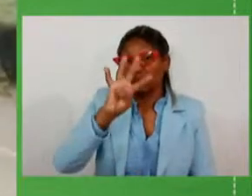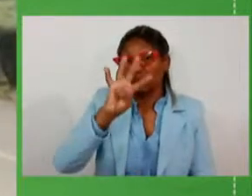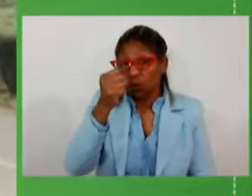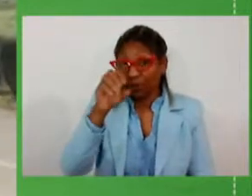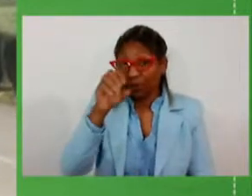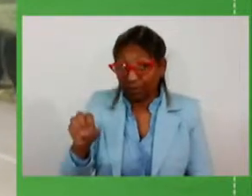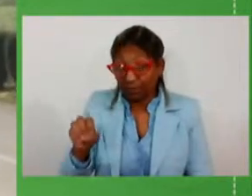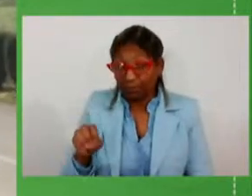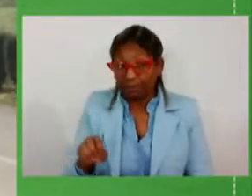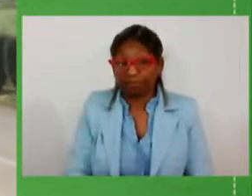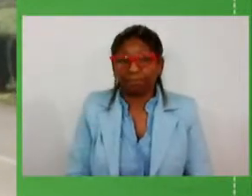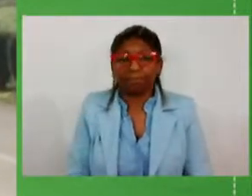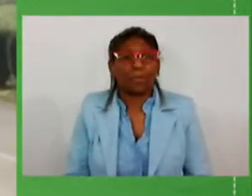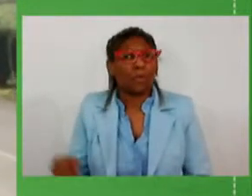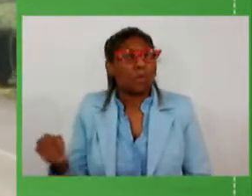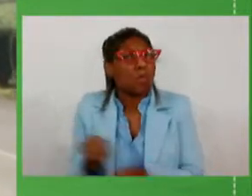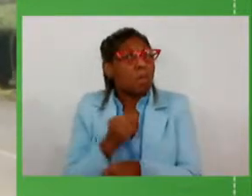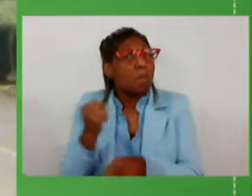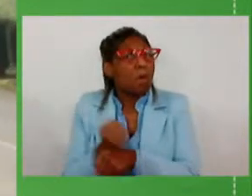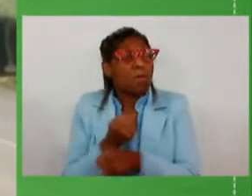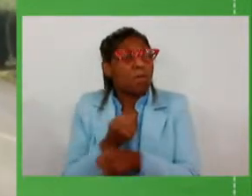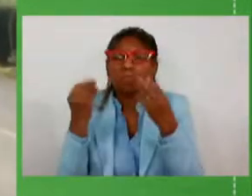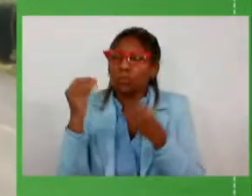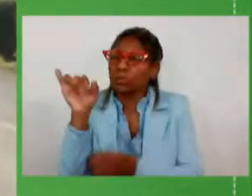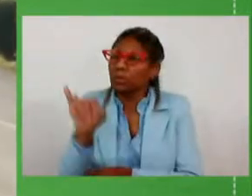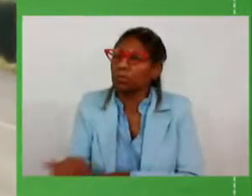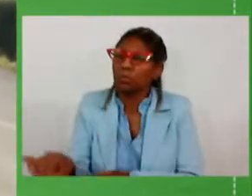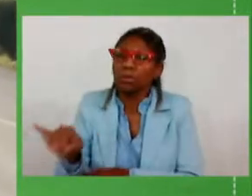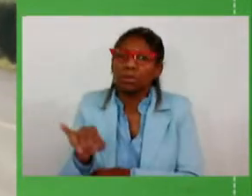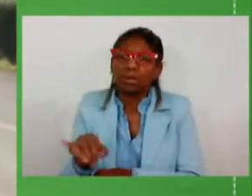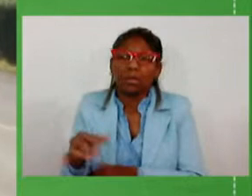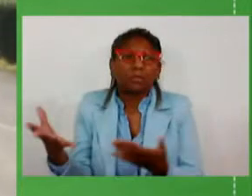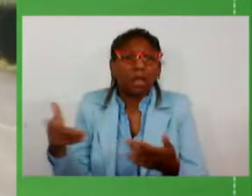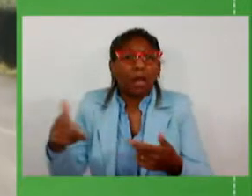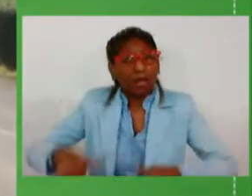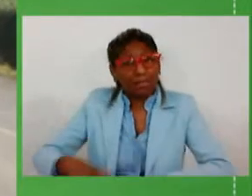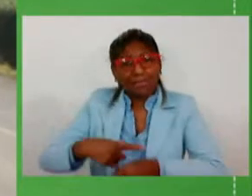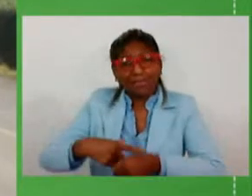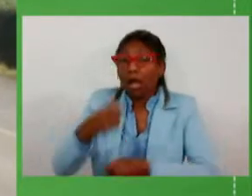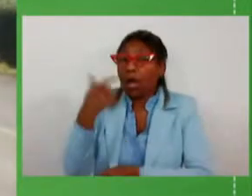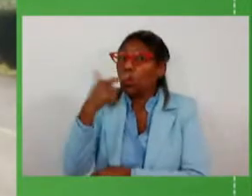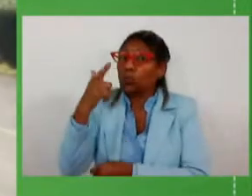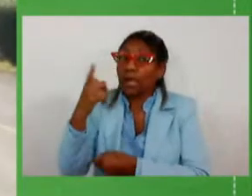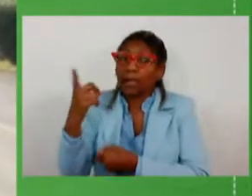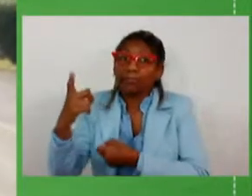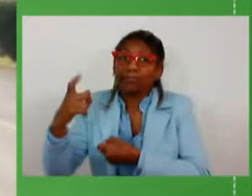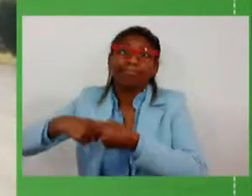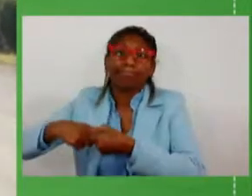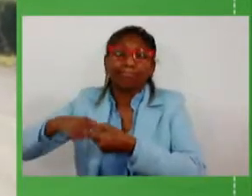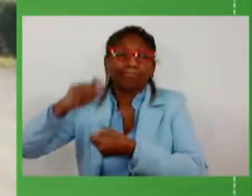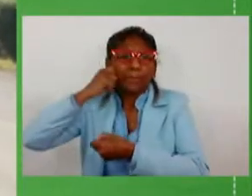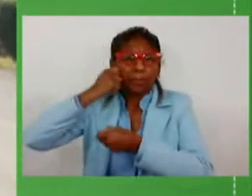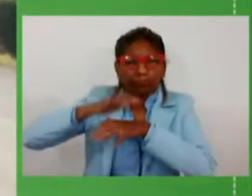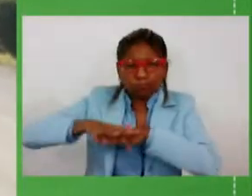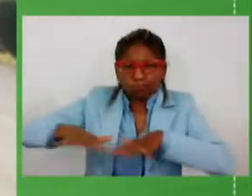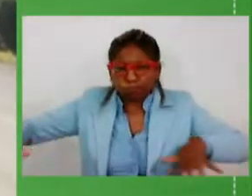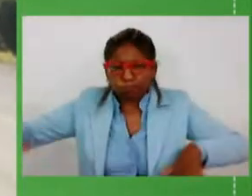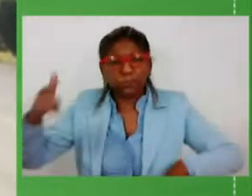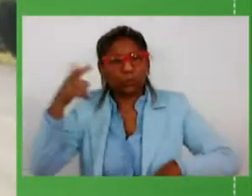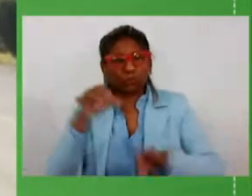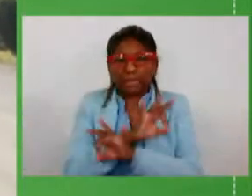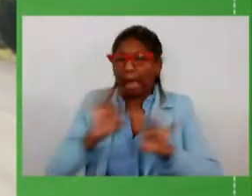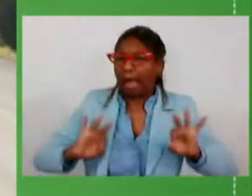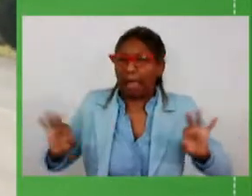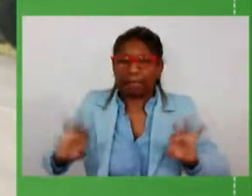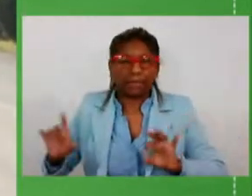uma obra muito importante hoje o nosso município não tem ligação asfáltica para nenhuma outra cidade